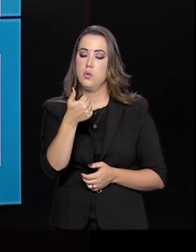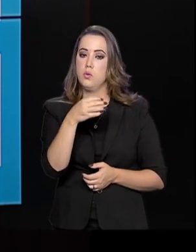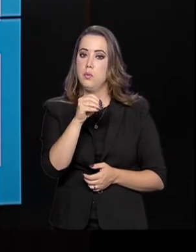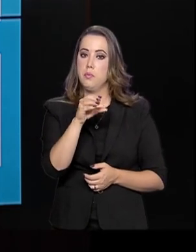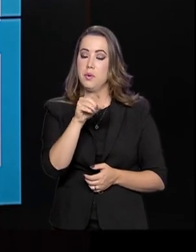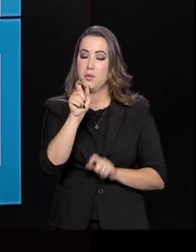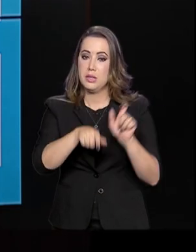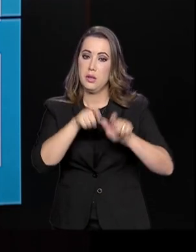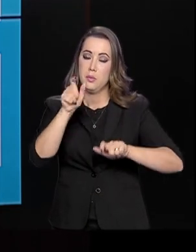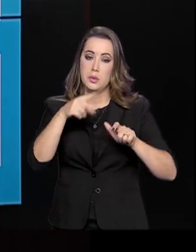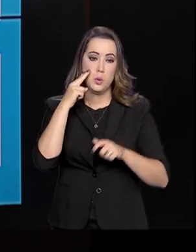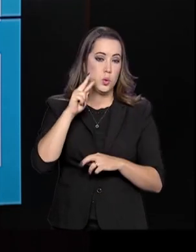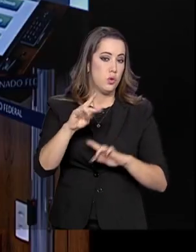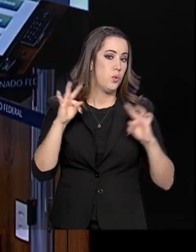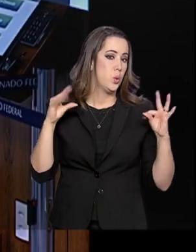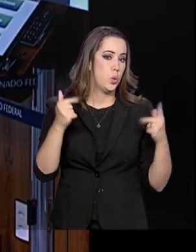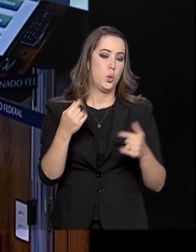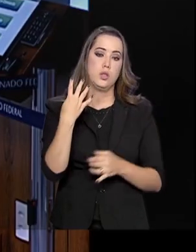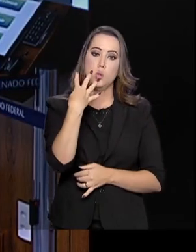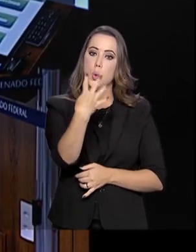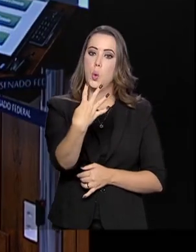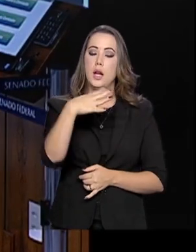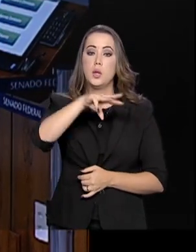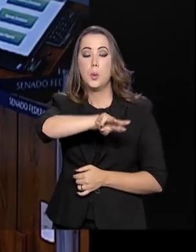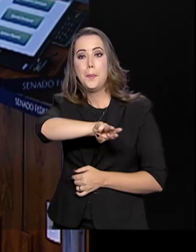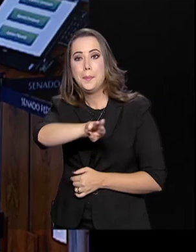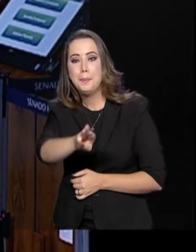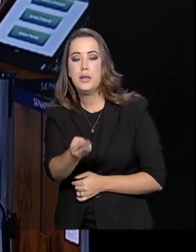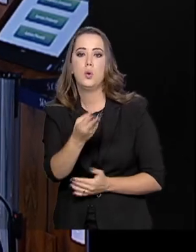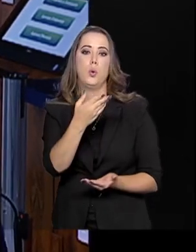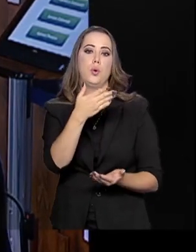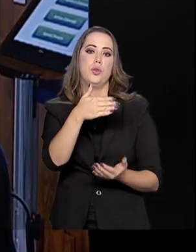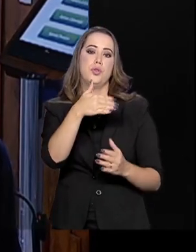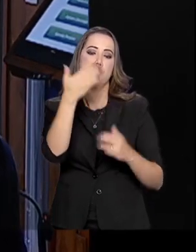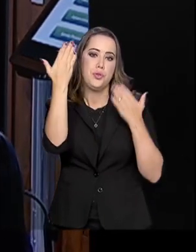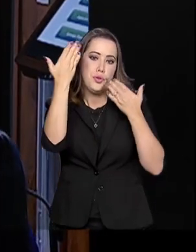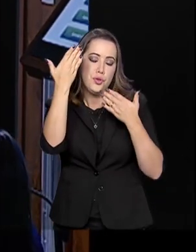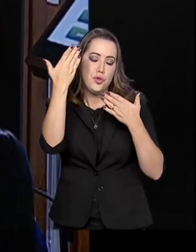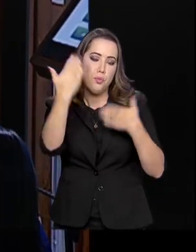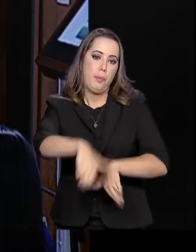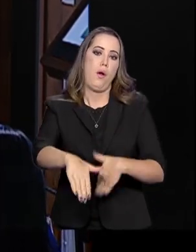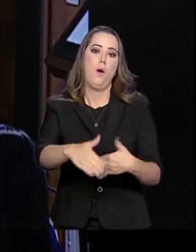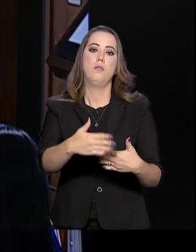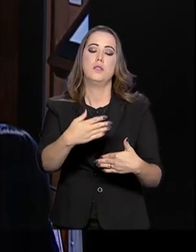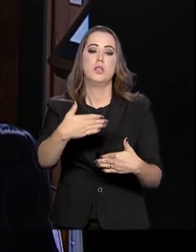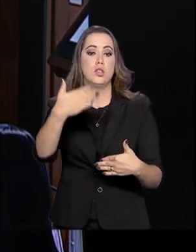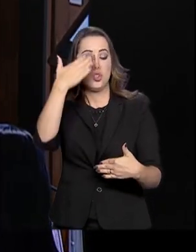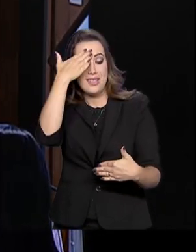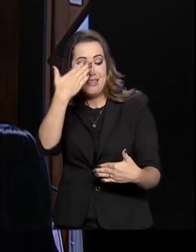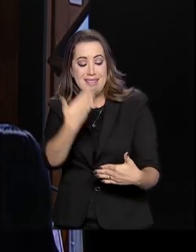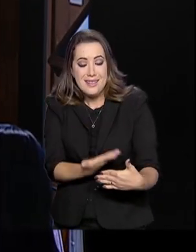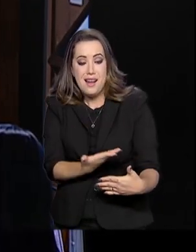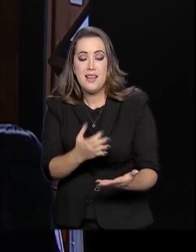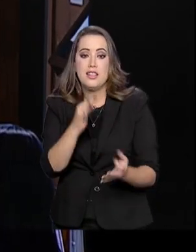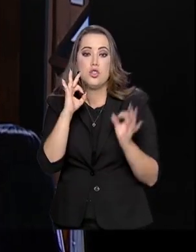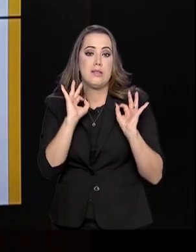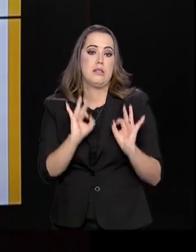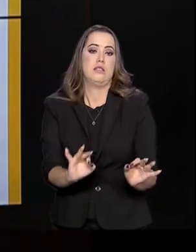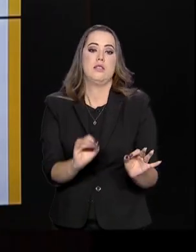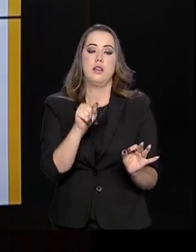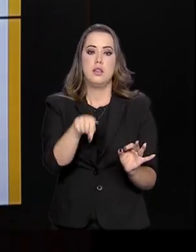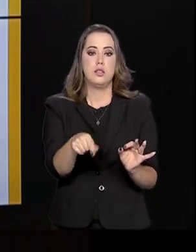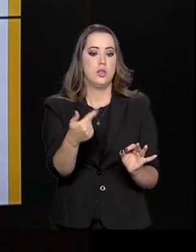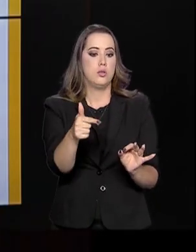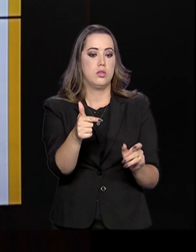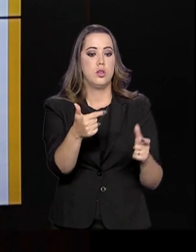Então, rechecamos todas as 4 milhões de provas para ter certeza que esse problema não aconteceu em